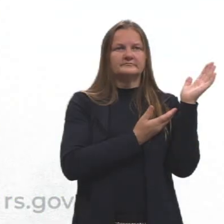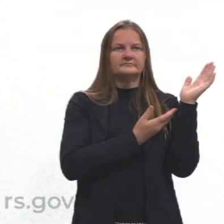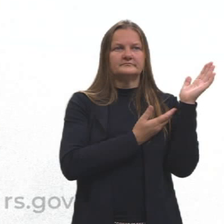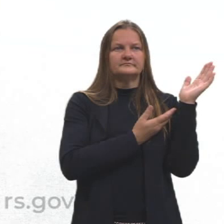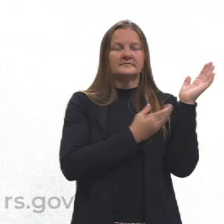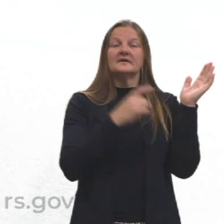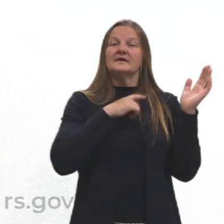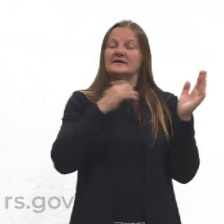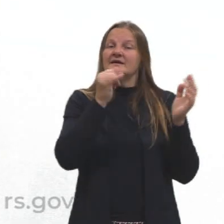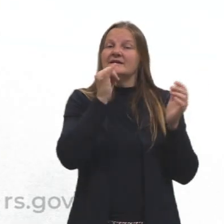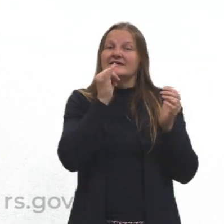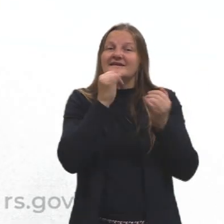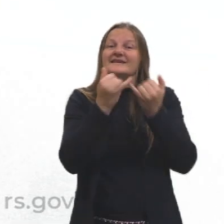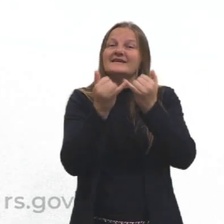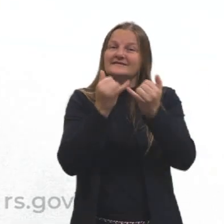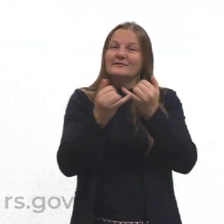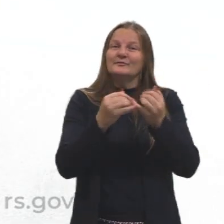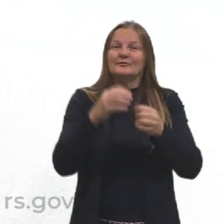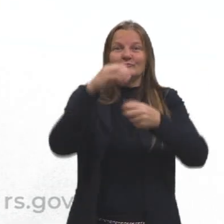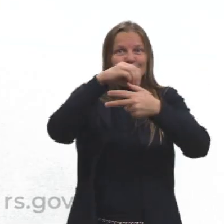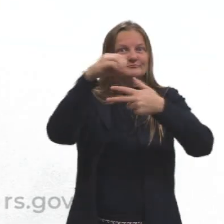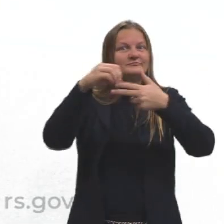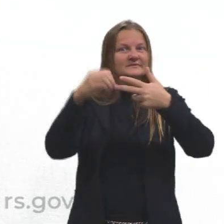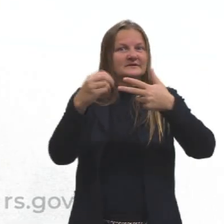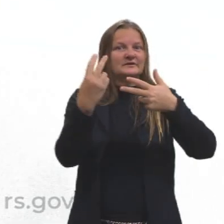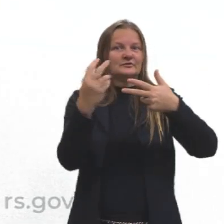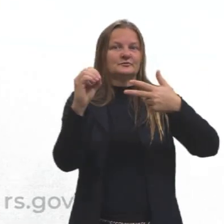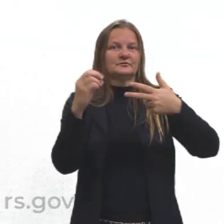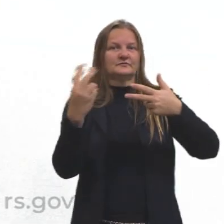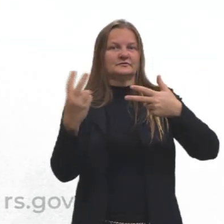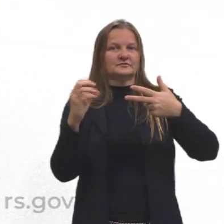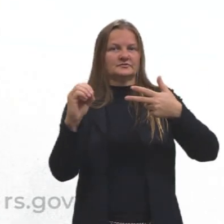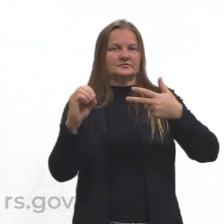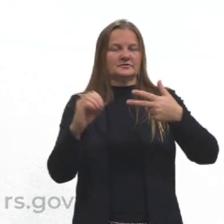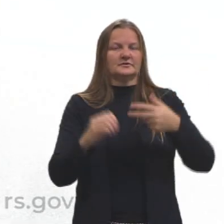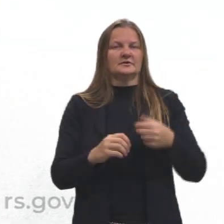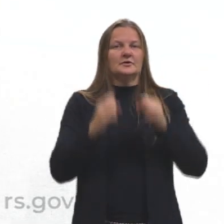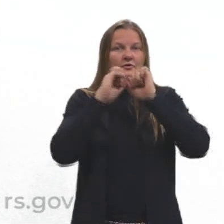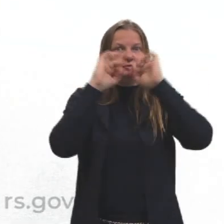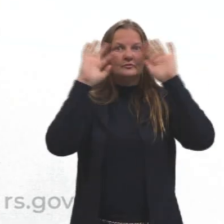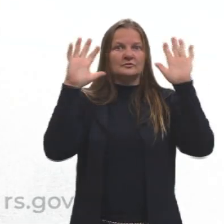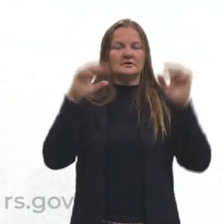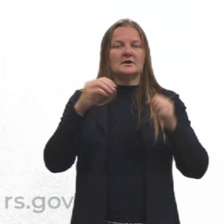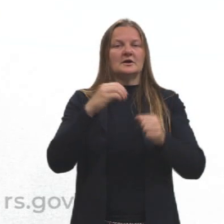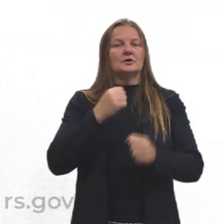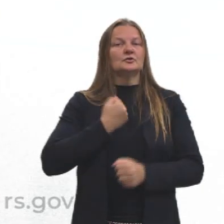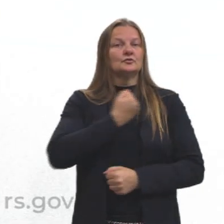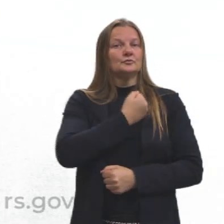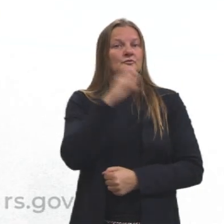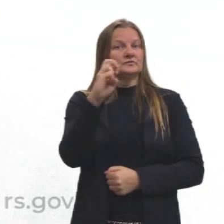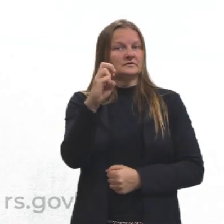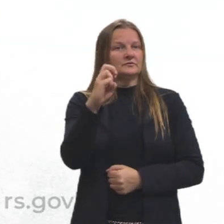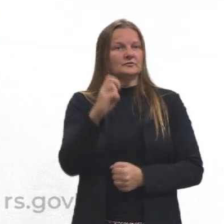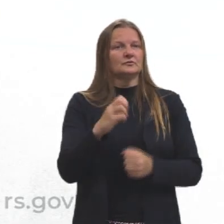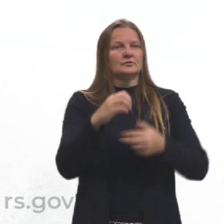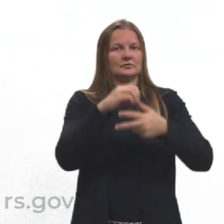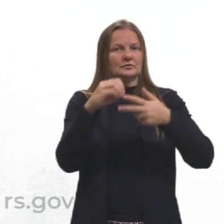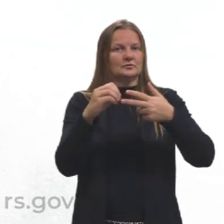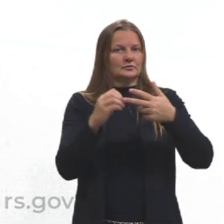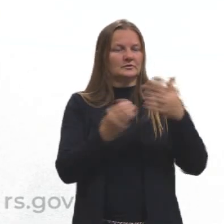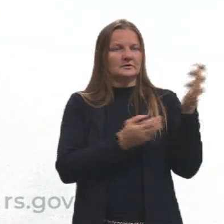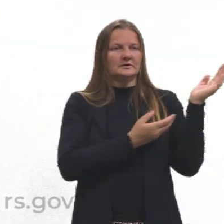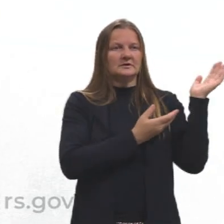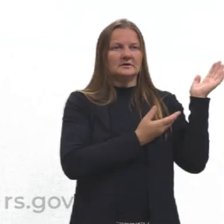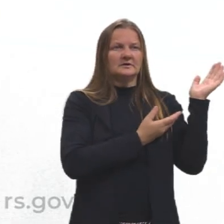para vocês também, de uma questão do Enem de 2020, a questão 5. Nesse texto,